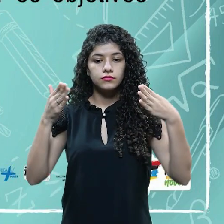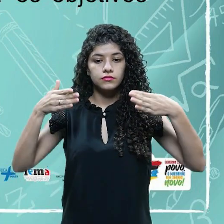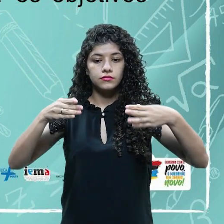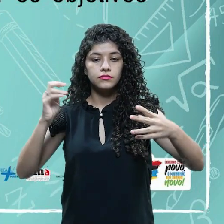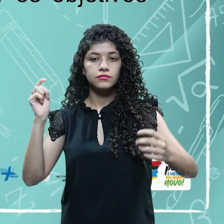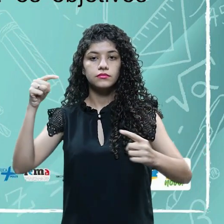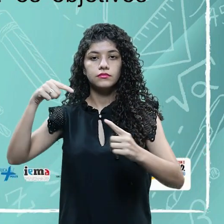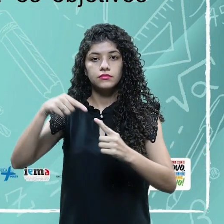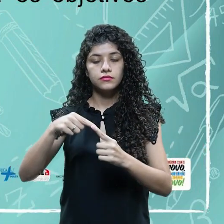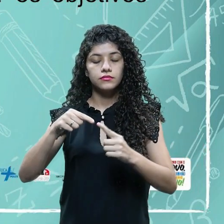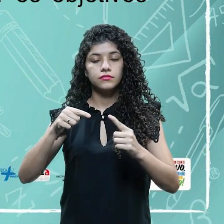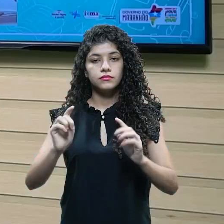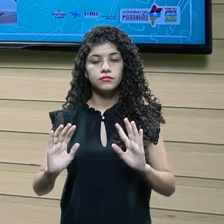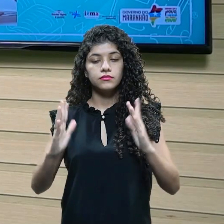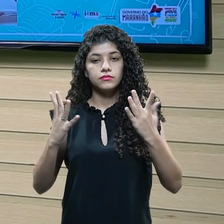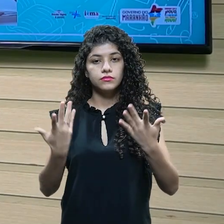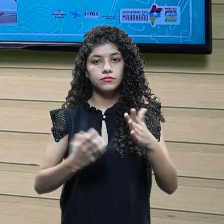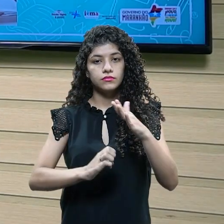da empresa.